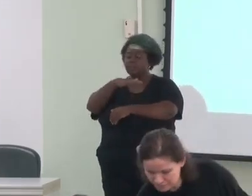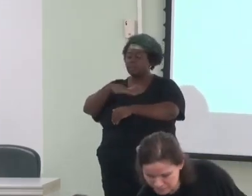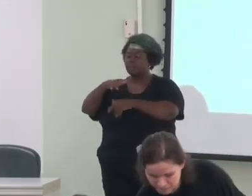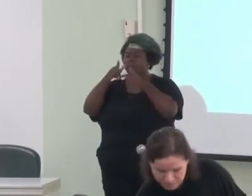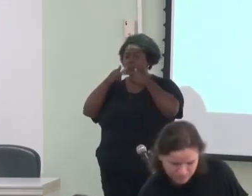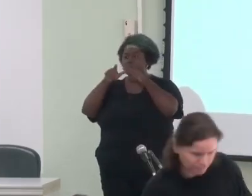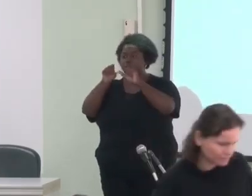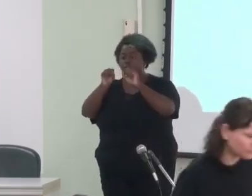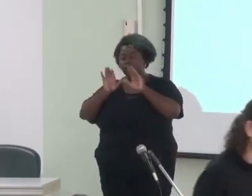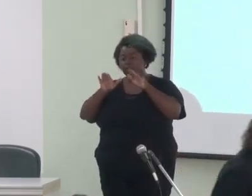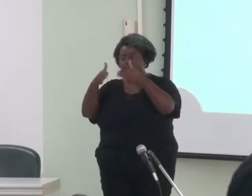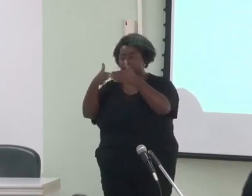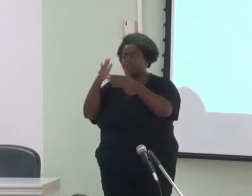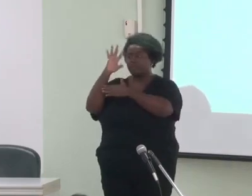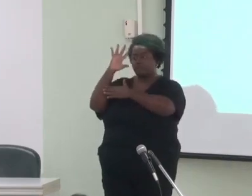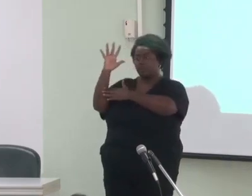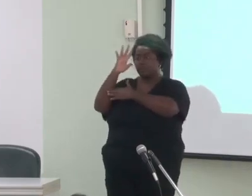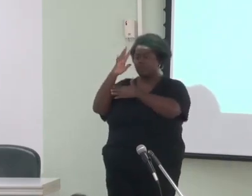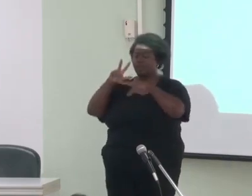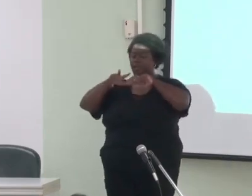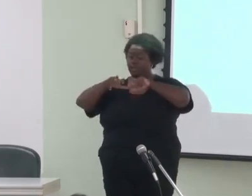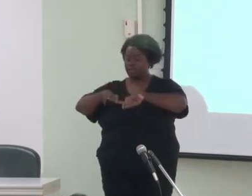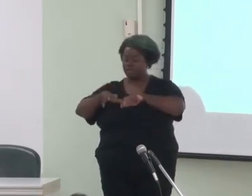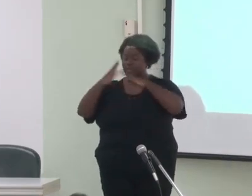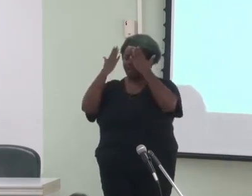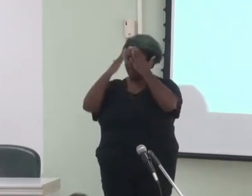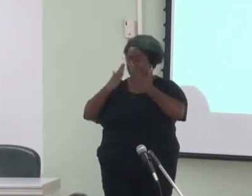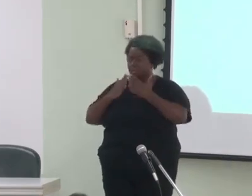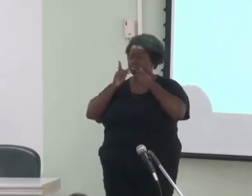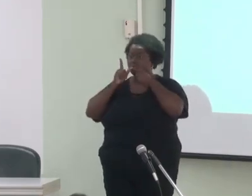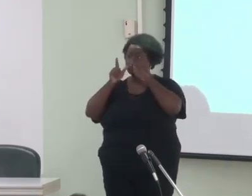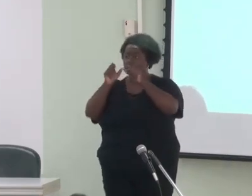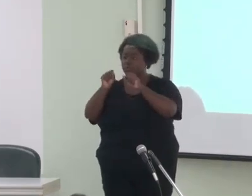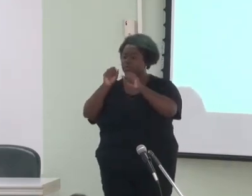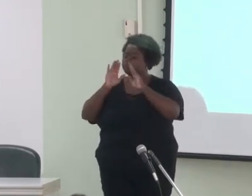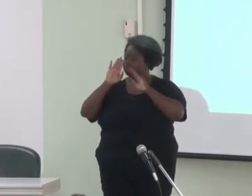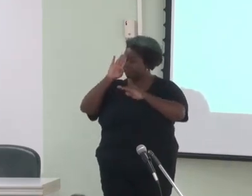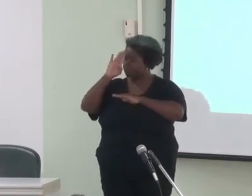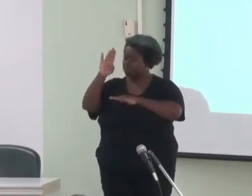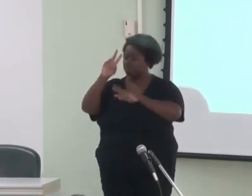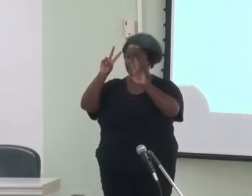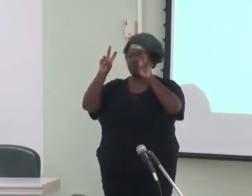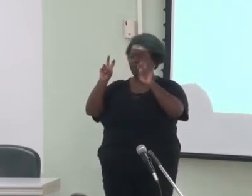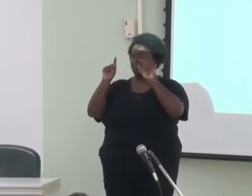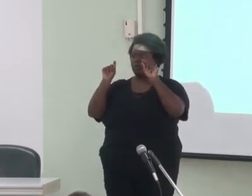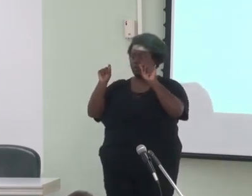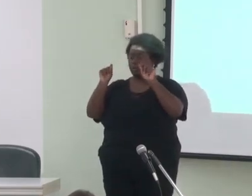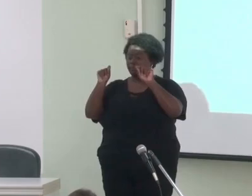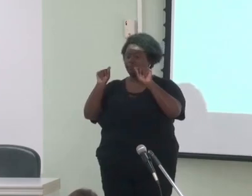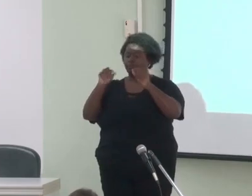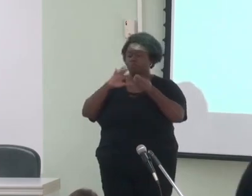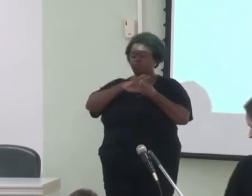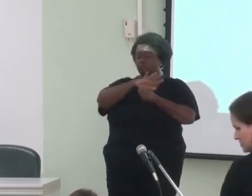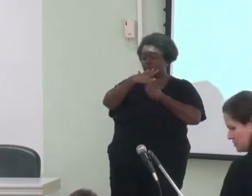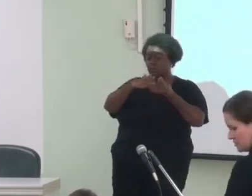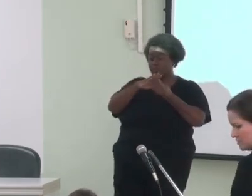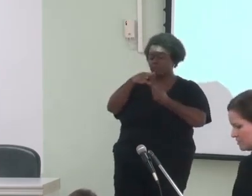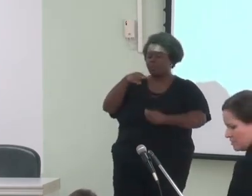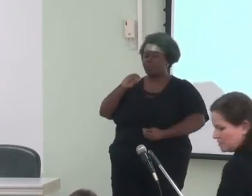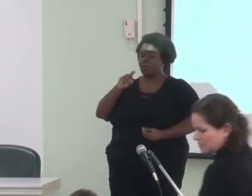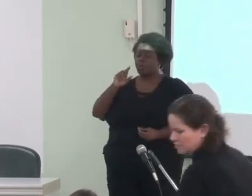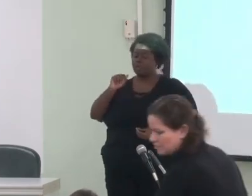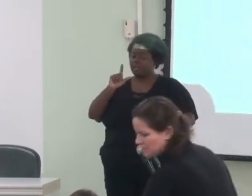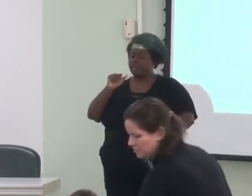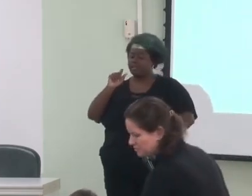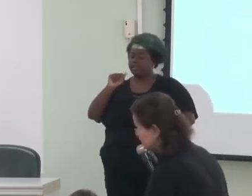com ênfase em teoria e análise linguística, atuando principalmente nos seguintes temas, funcionalismo, modalidade e